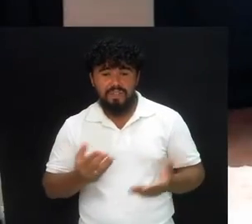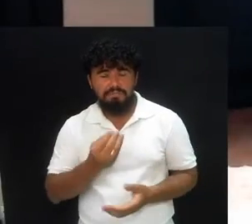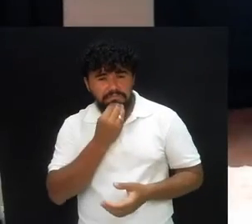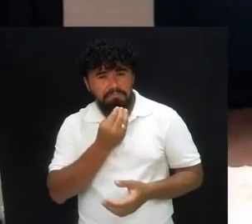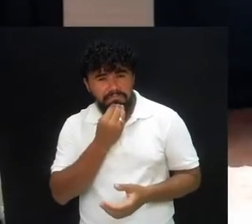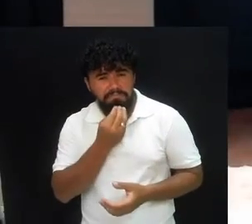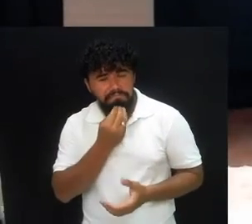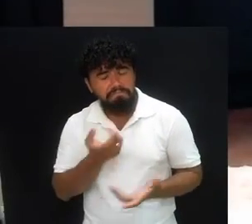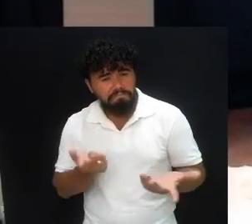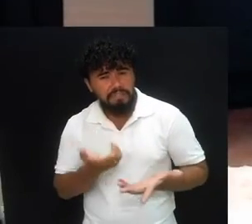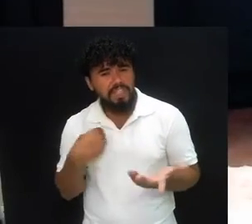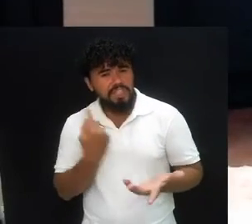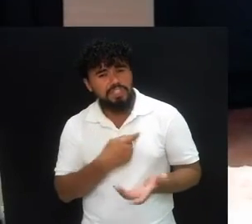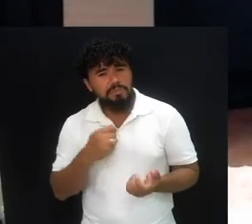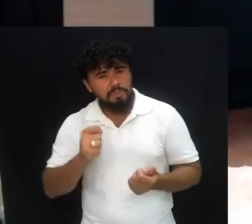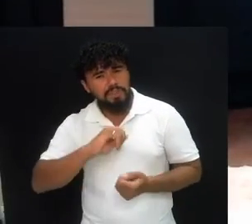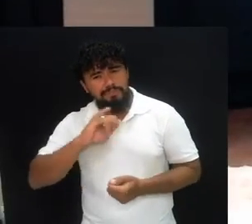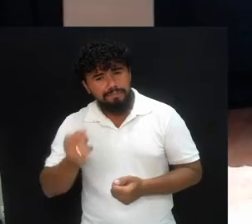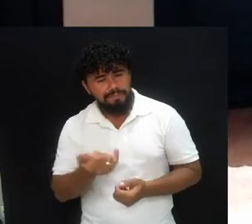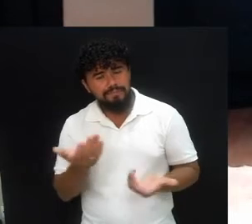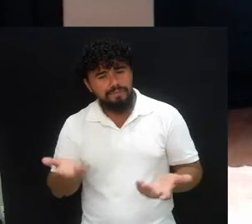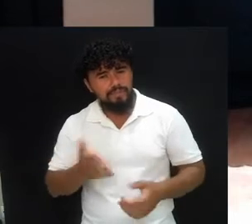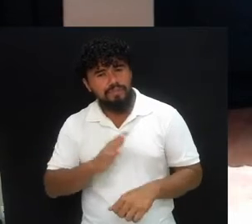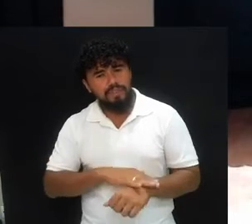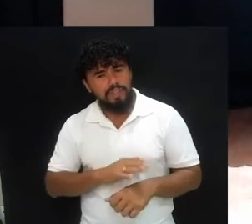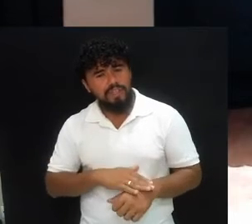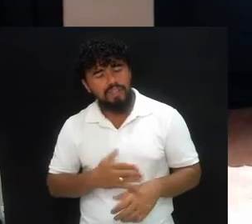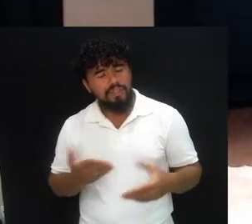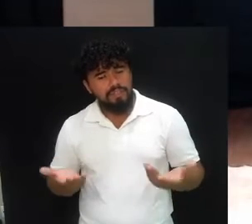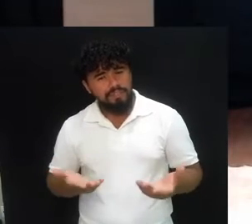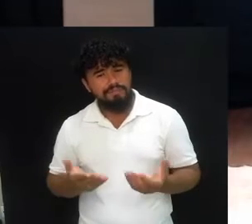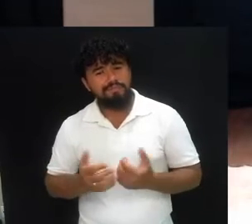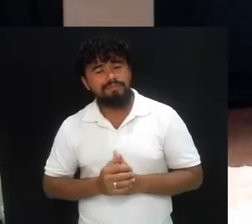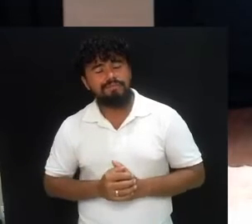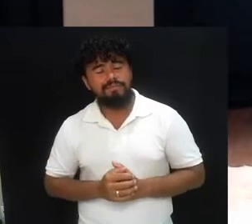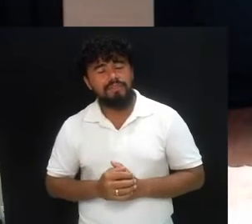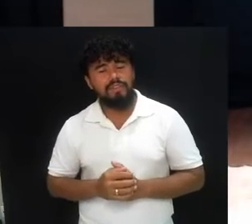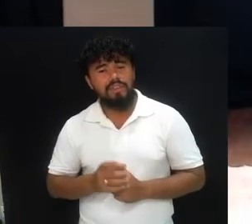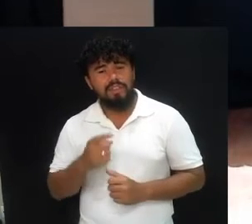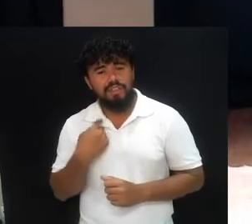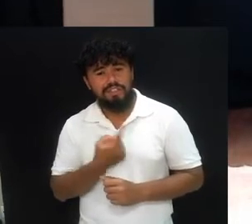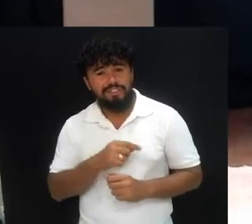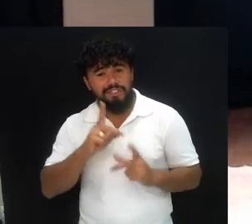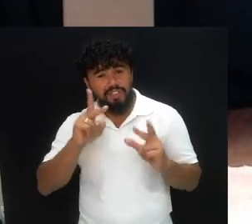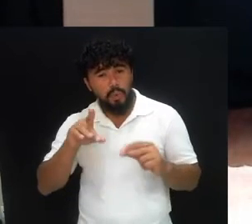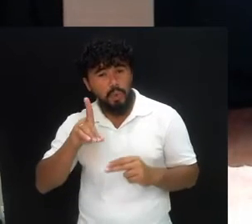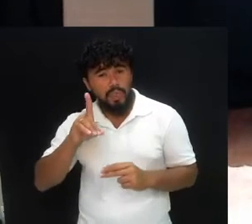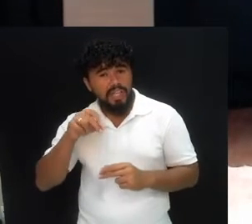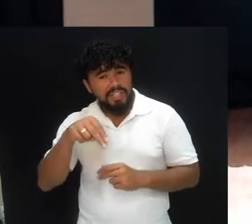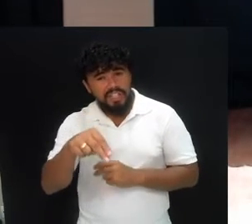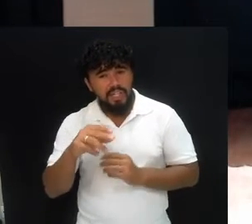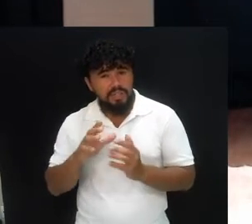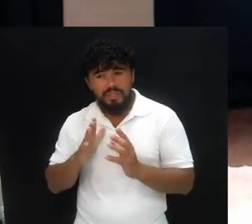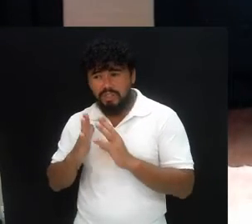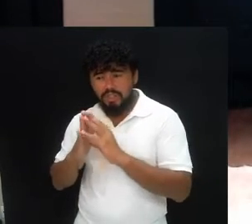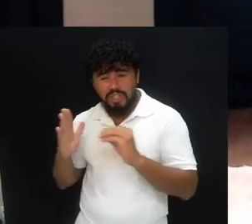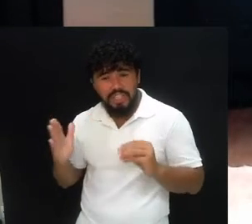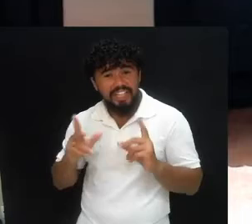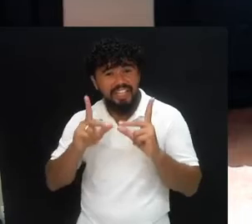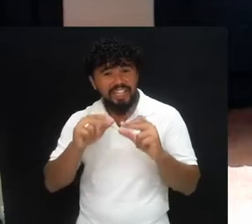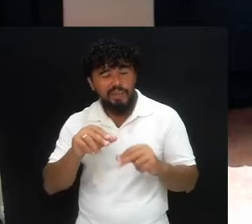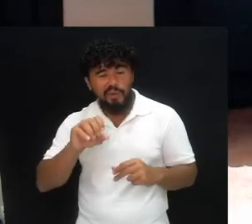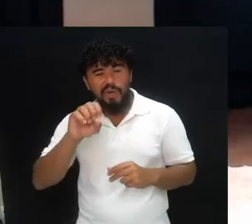oportunidade que nós temos nesse momento da história, de fazermos como Daniel, de fazermos como Sadraque,